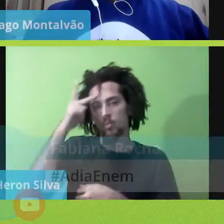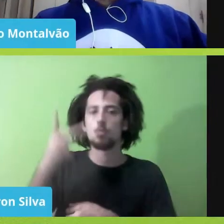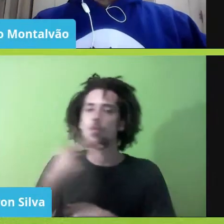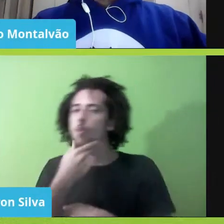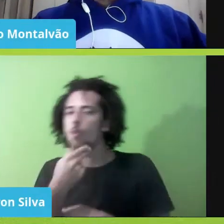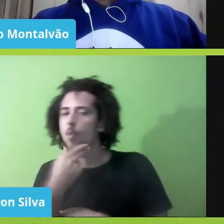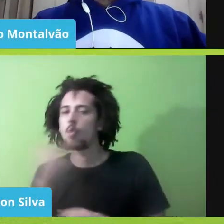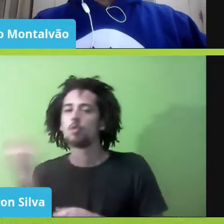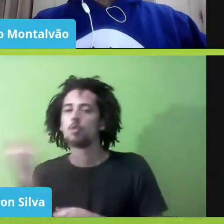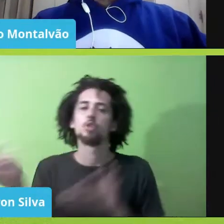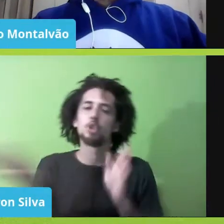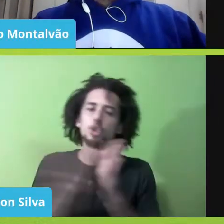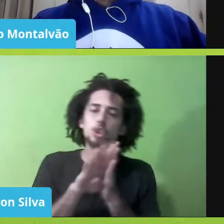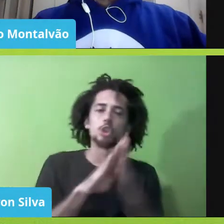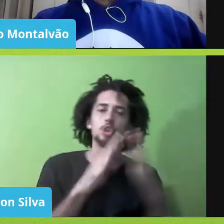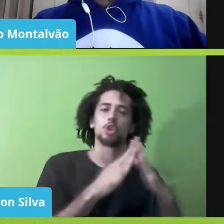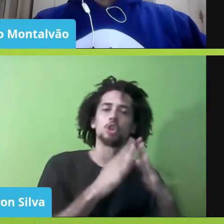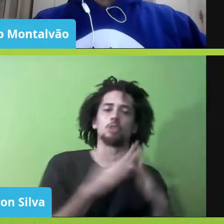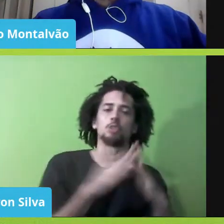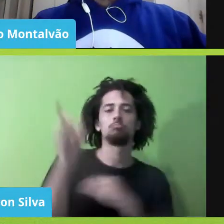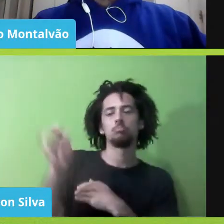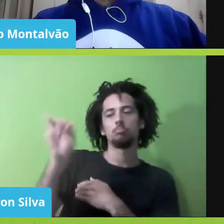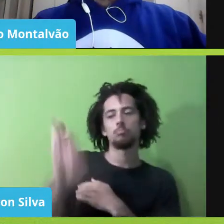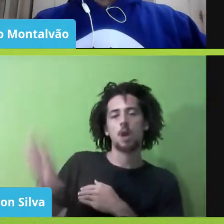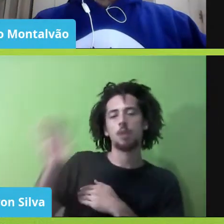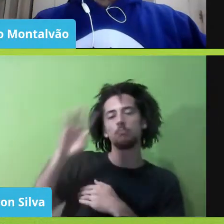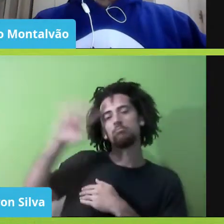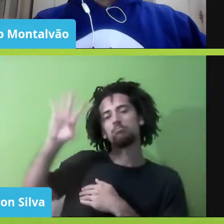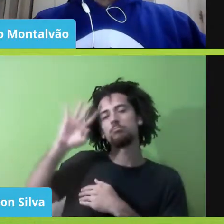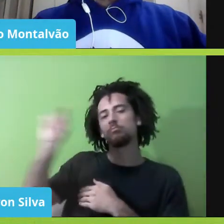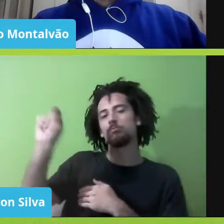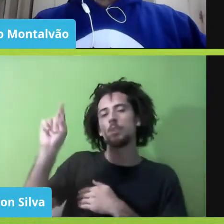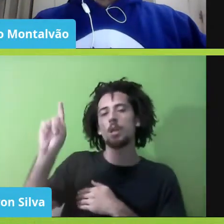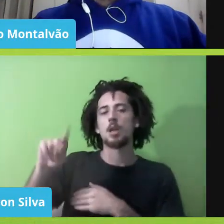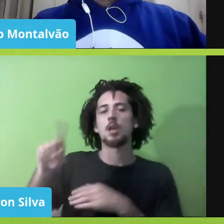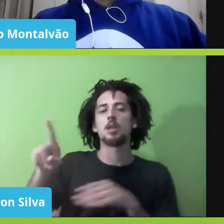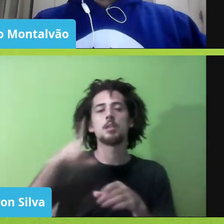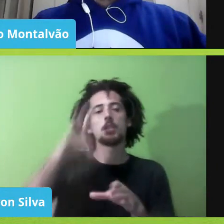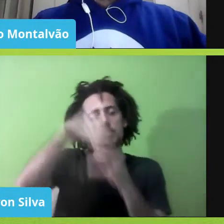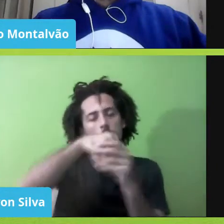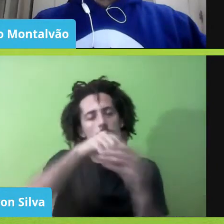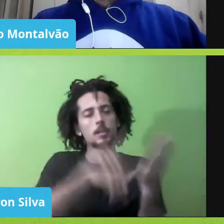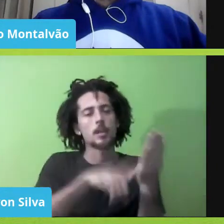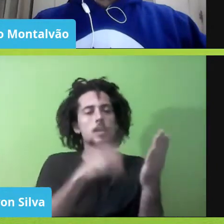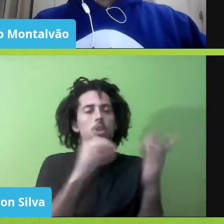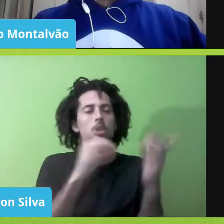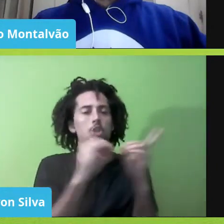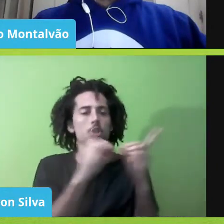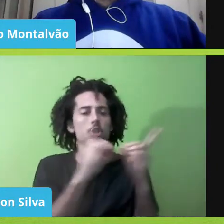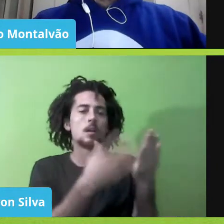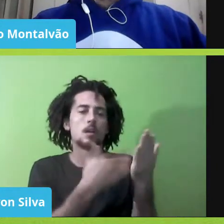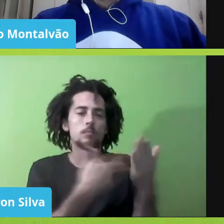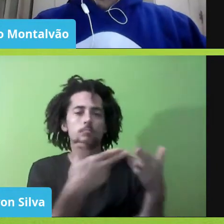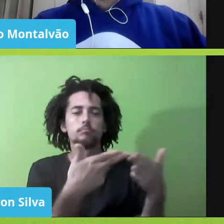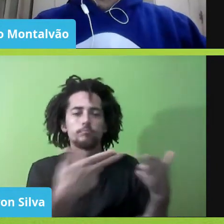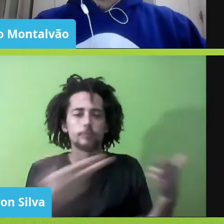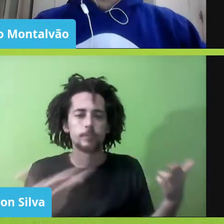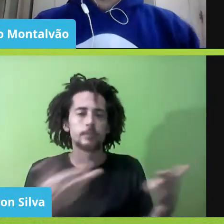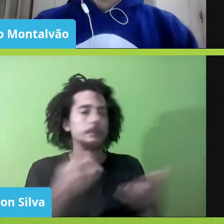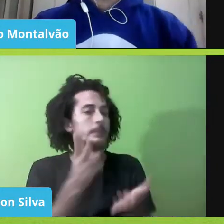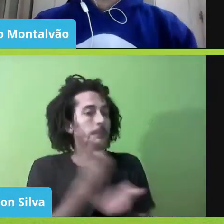trabalho, ela é, ela vai estar nos livros didáticos, ela está, em todo tempo, é, no espaço